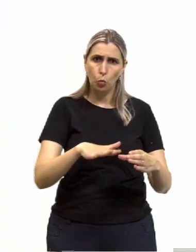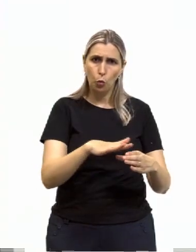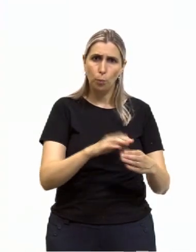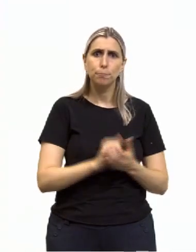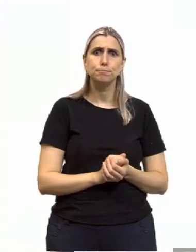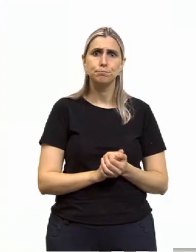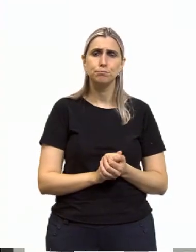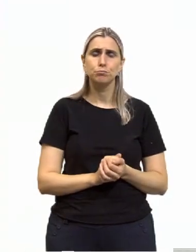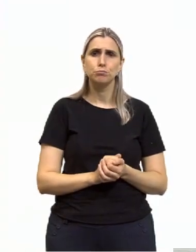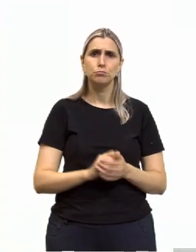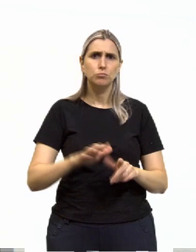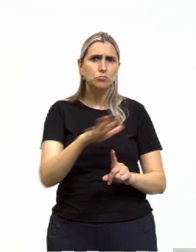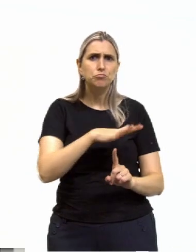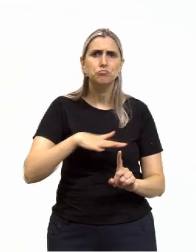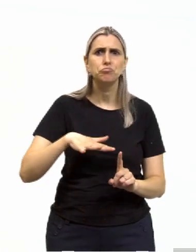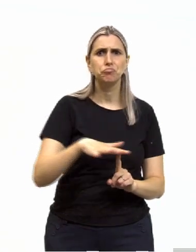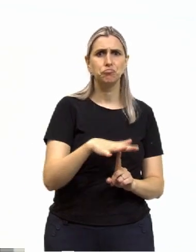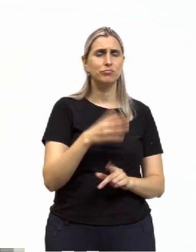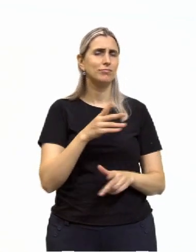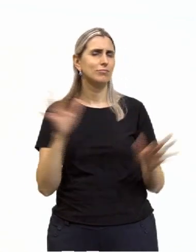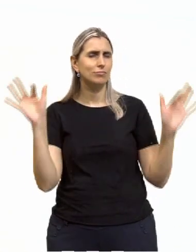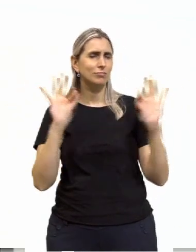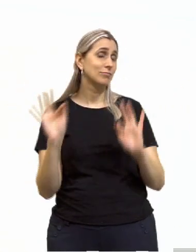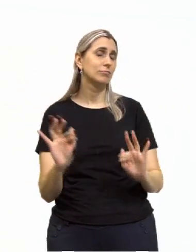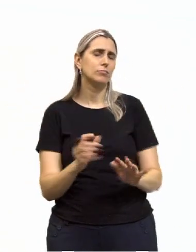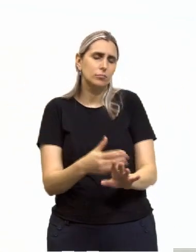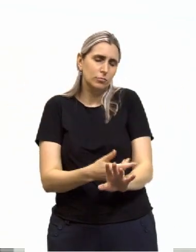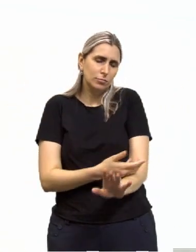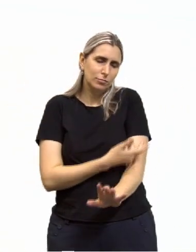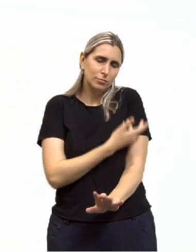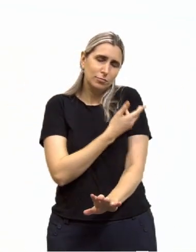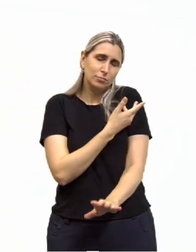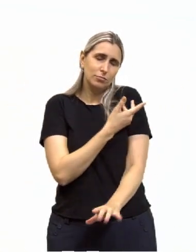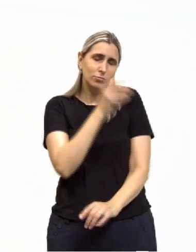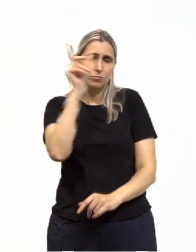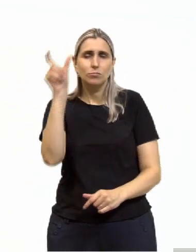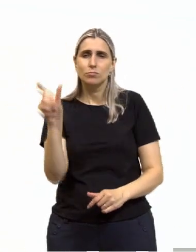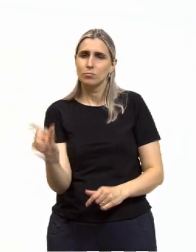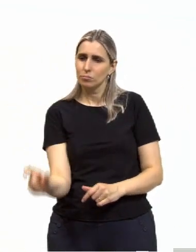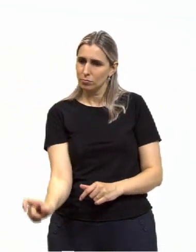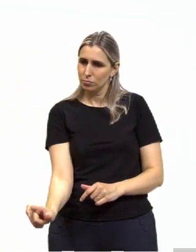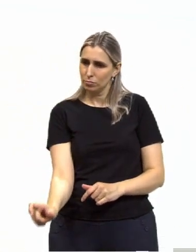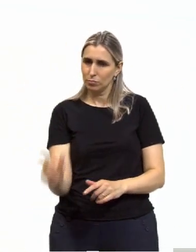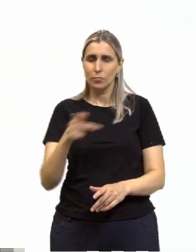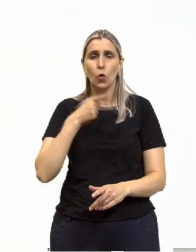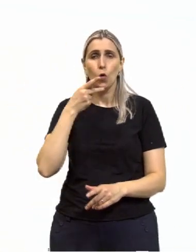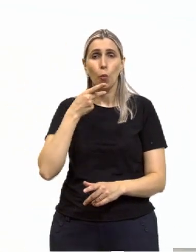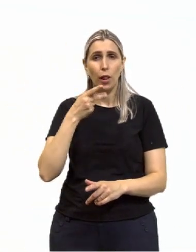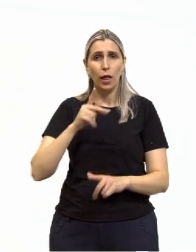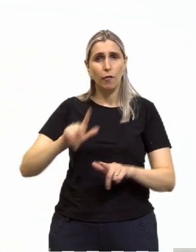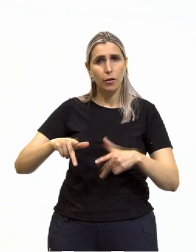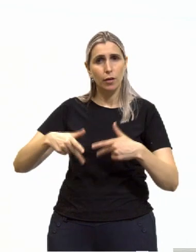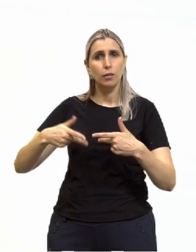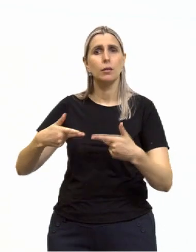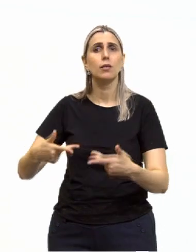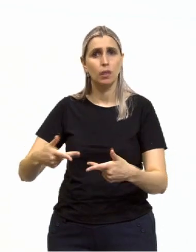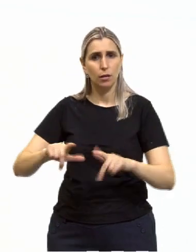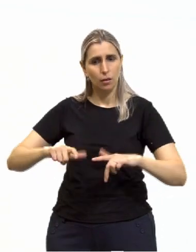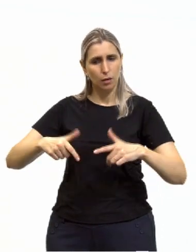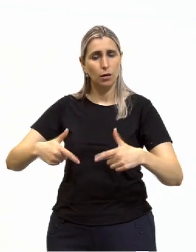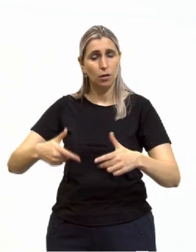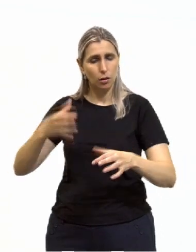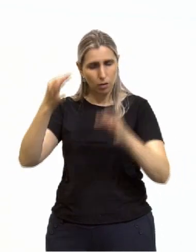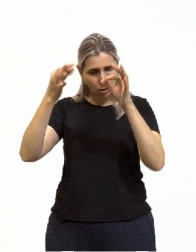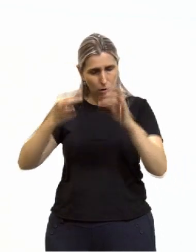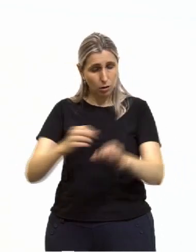Em muitas situações, ficamos contentes e emocionados diante de uma pessoa cujas palavras e ações manifestam honestidade,